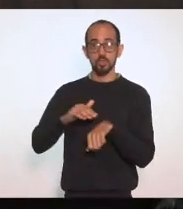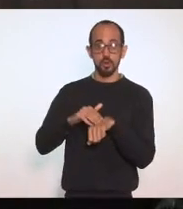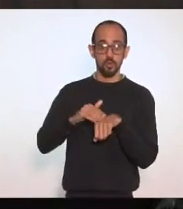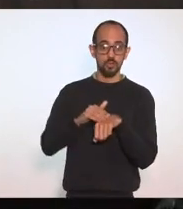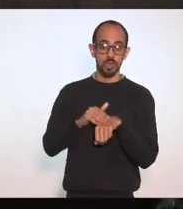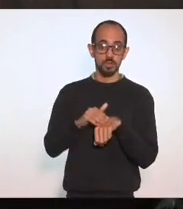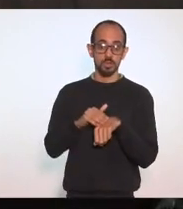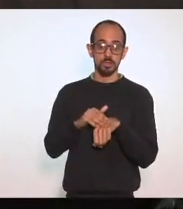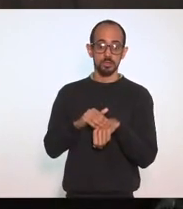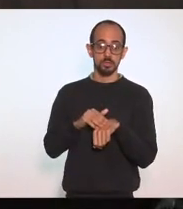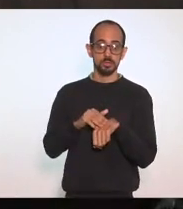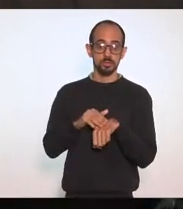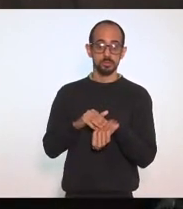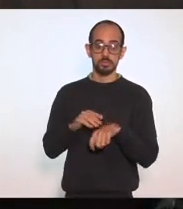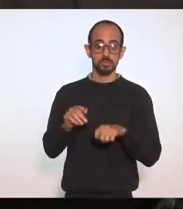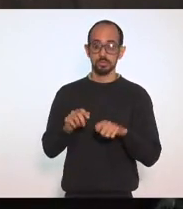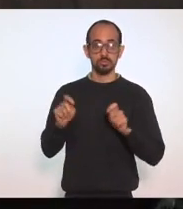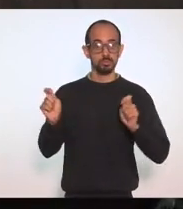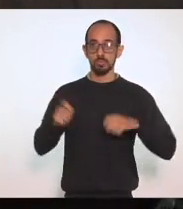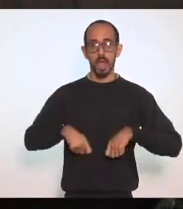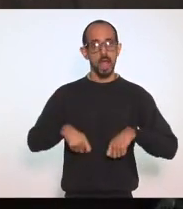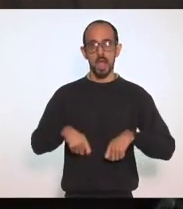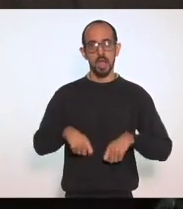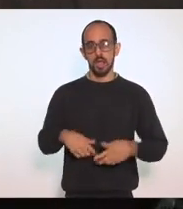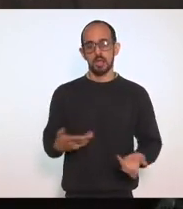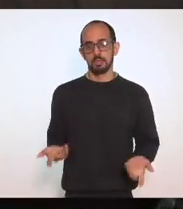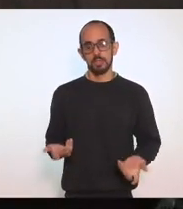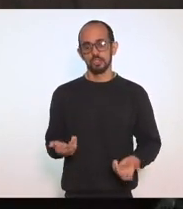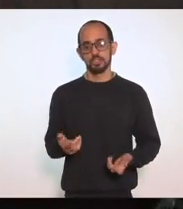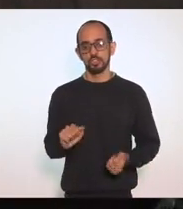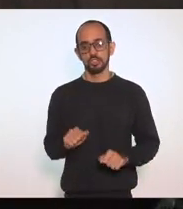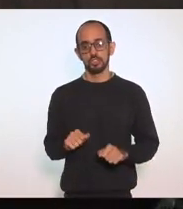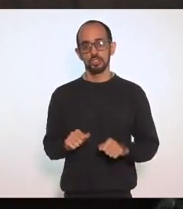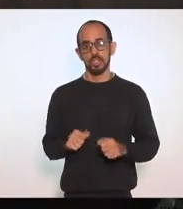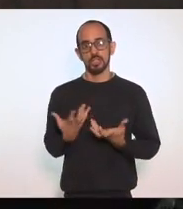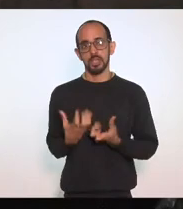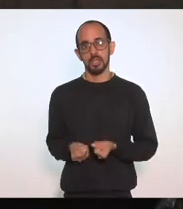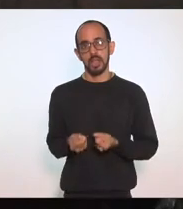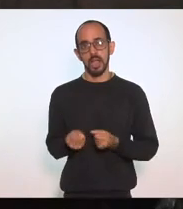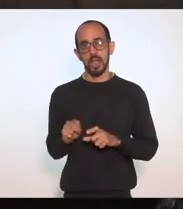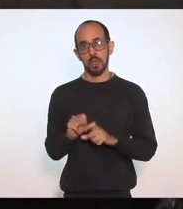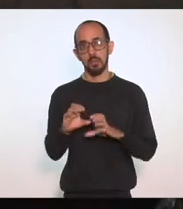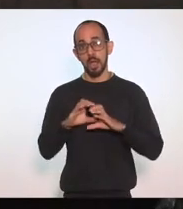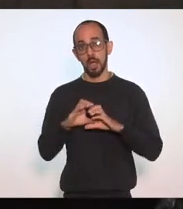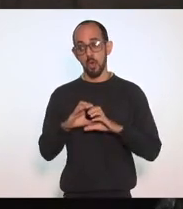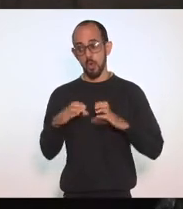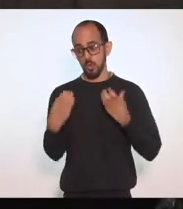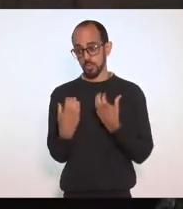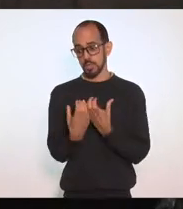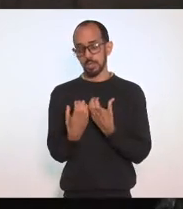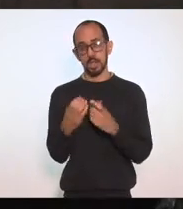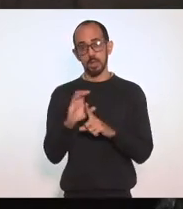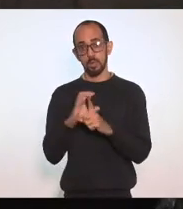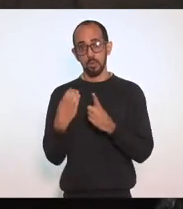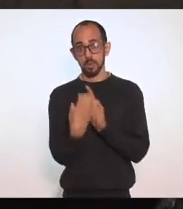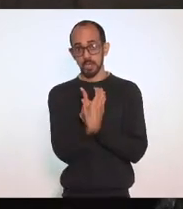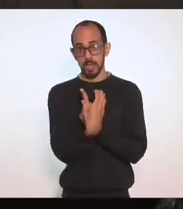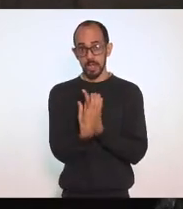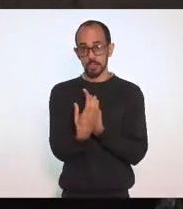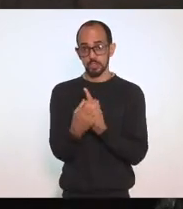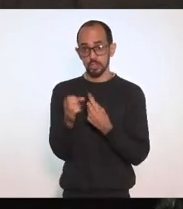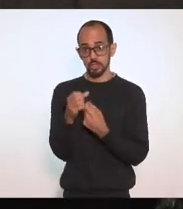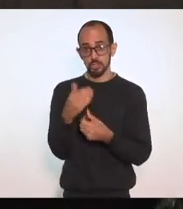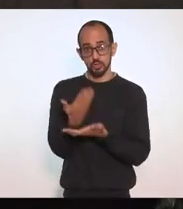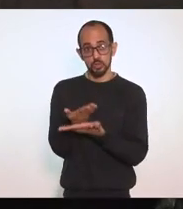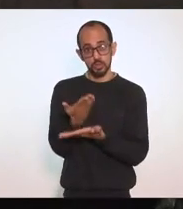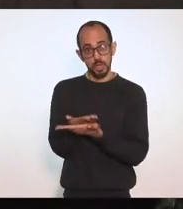Não é possível Admitir Que comunidades Educacionais Escolares Estudantes Profissionais De educação E